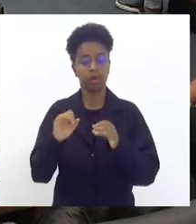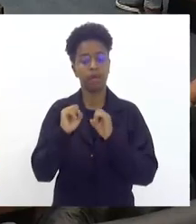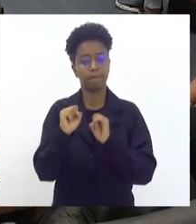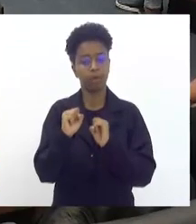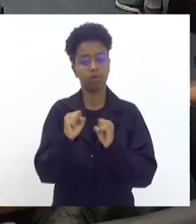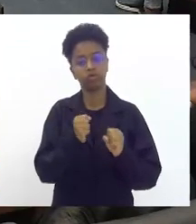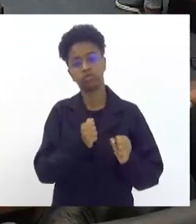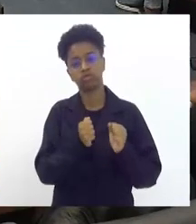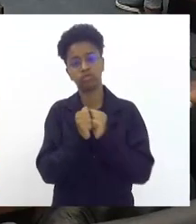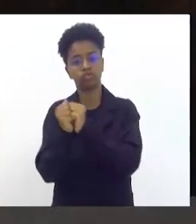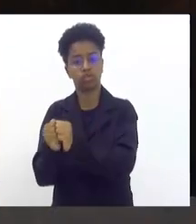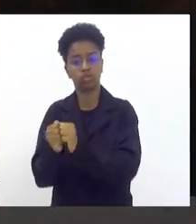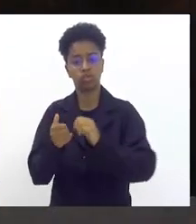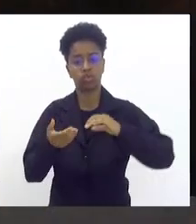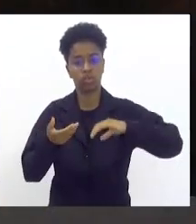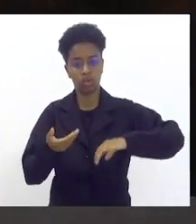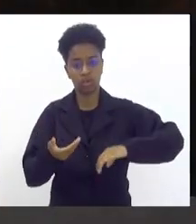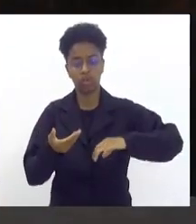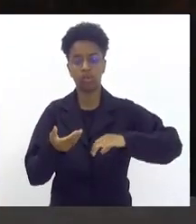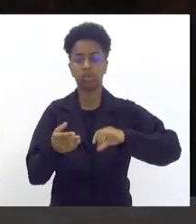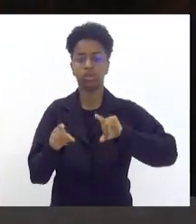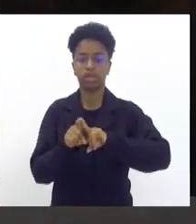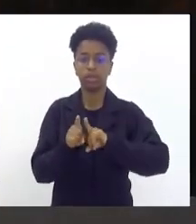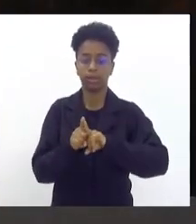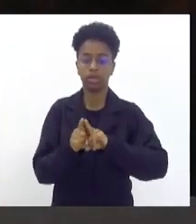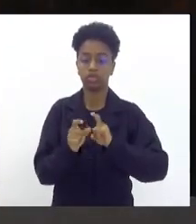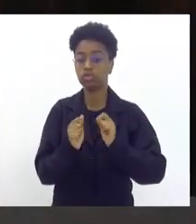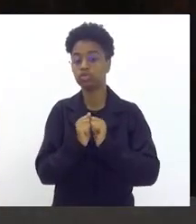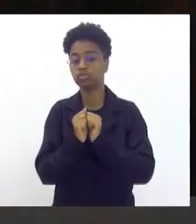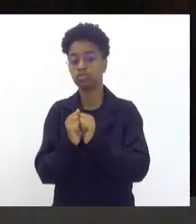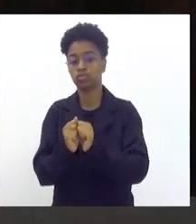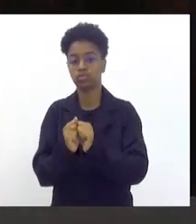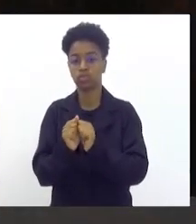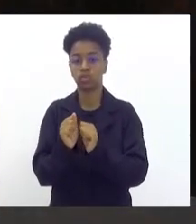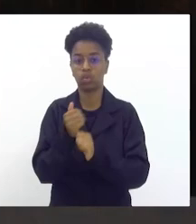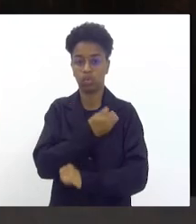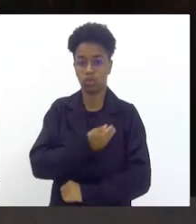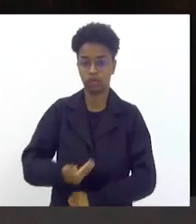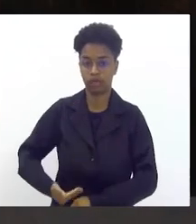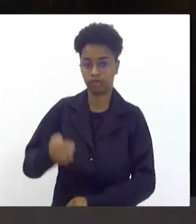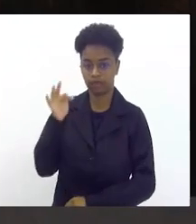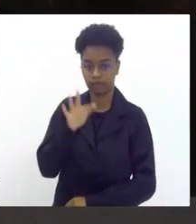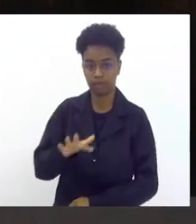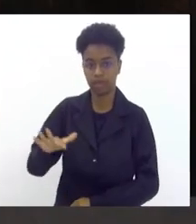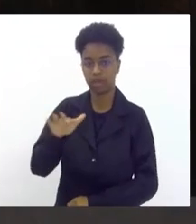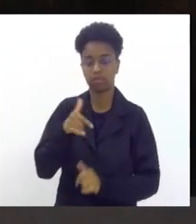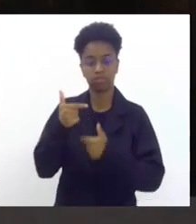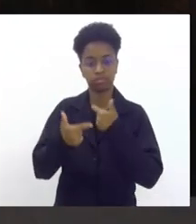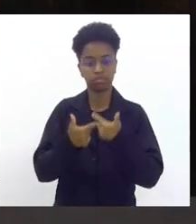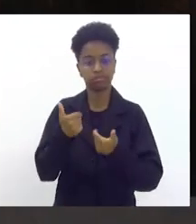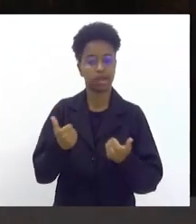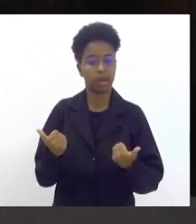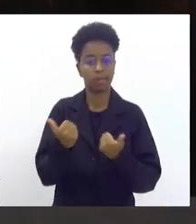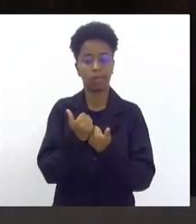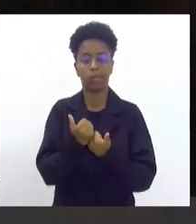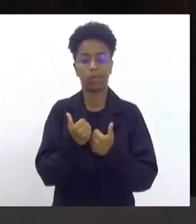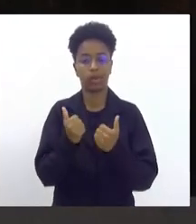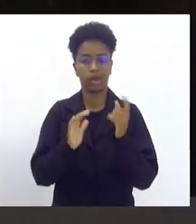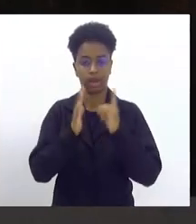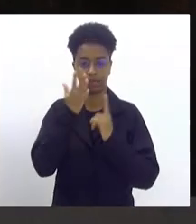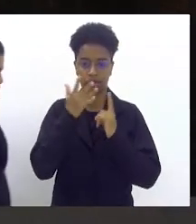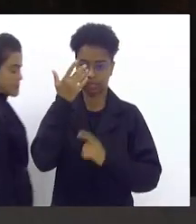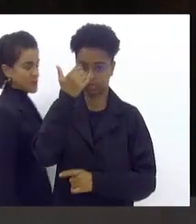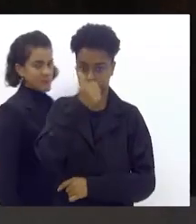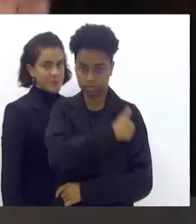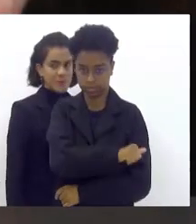ao congresso nacional junto ao governo federal trabalhar em defesa do carnaval do estado do Rio de Janeiro quero fazer